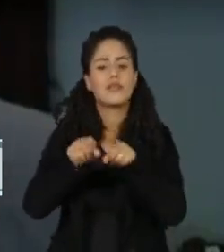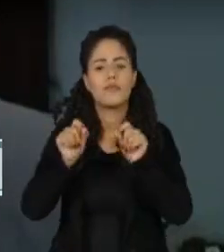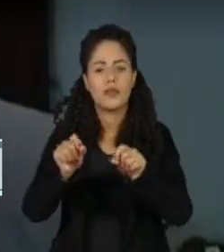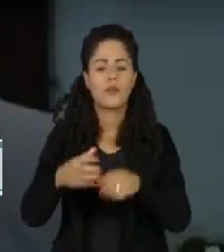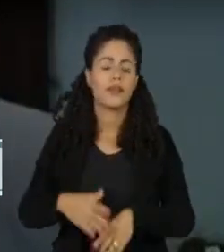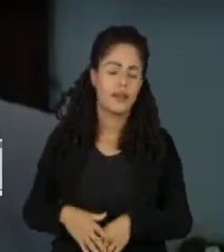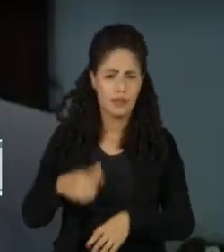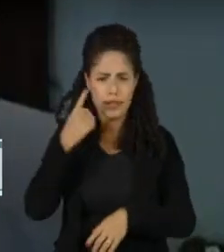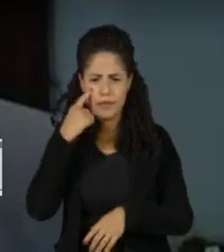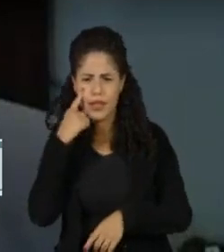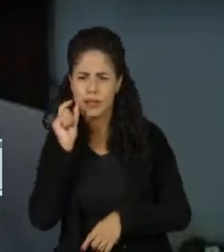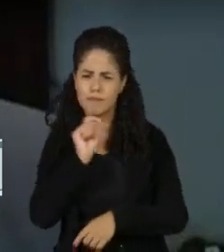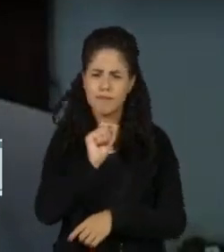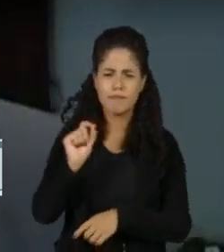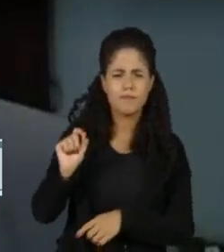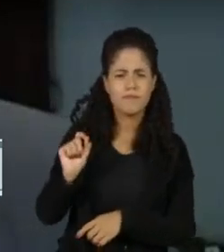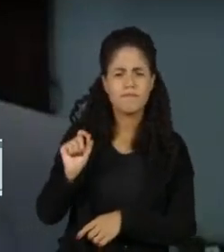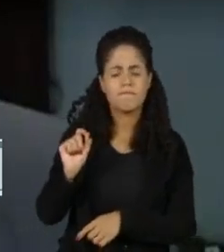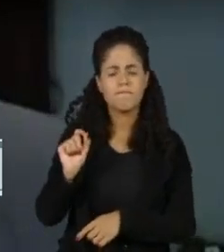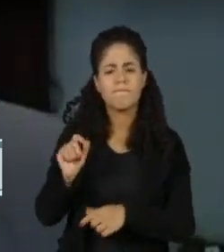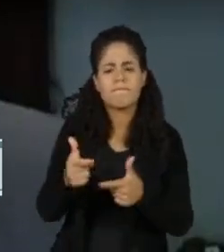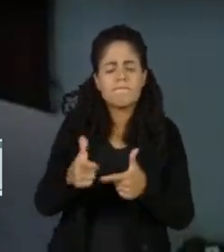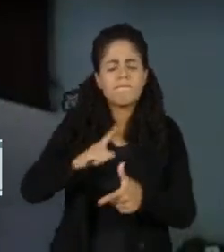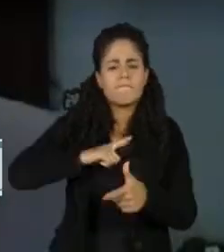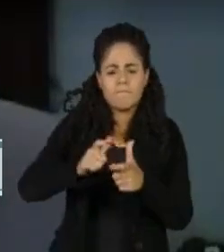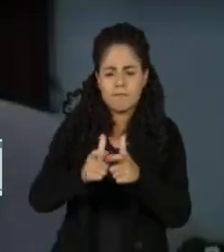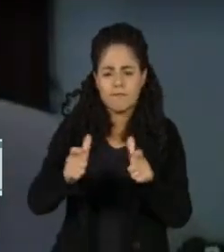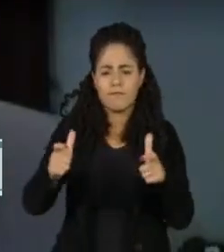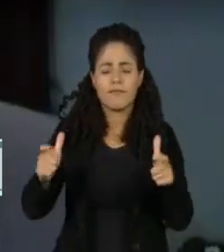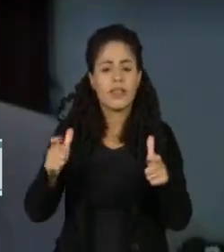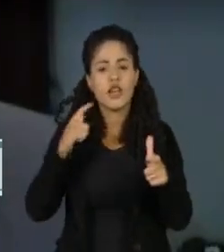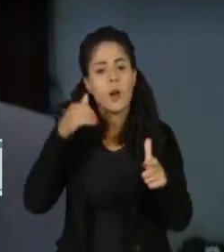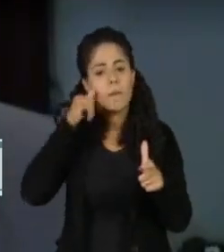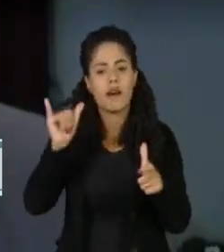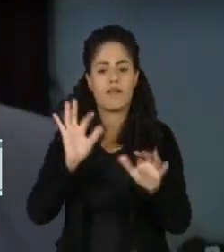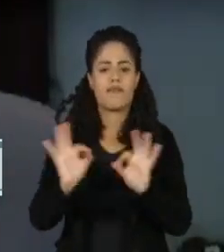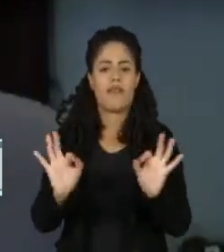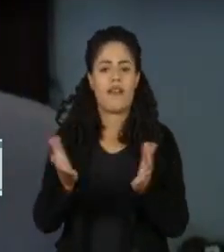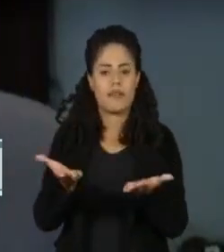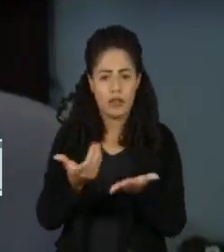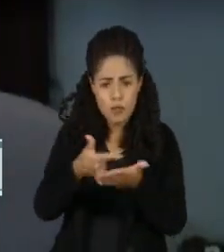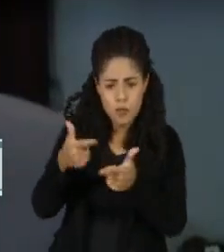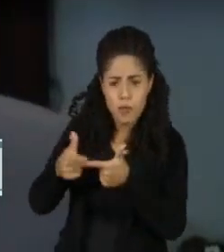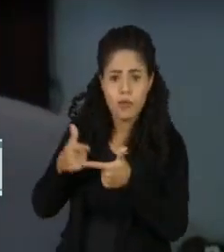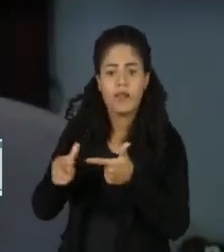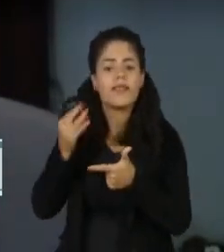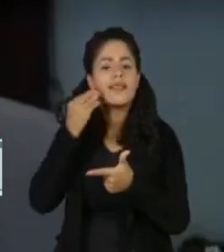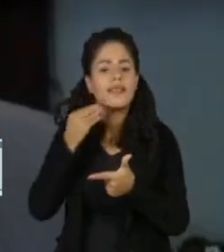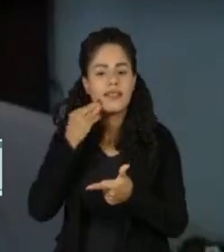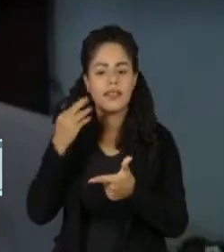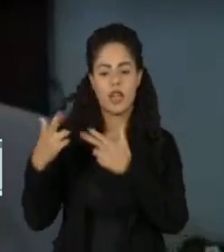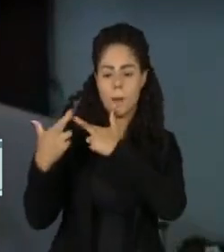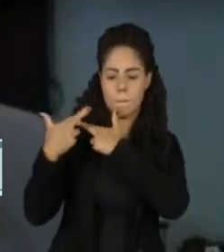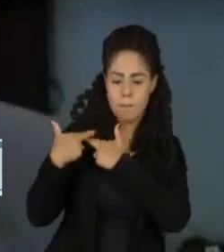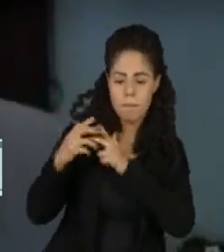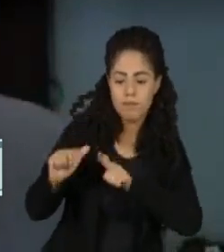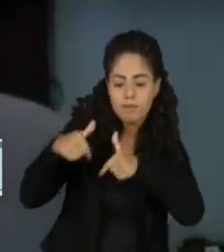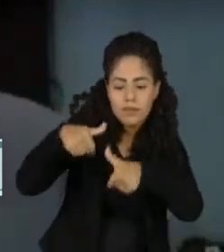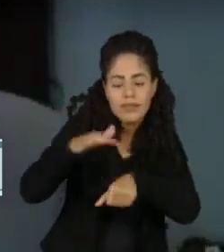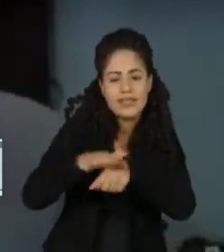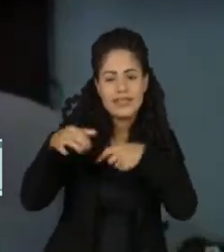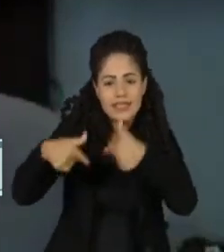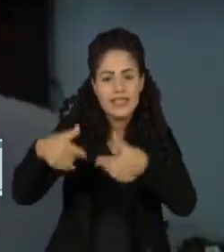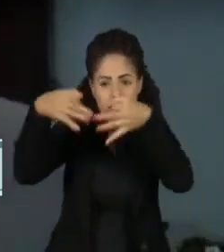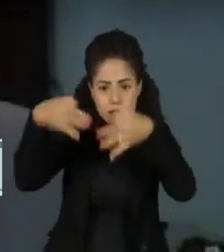você colocar em local apenas, eles vão se transferir para outro local. Você tem que tirar os transeúdos.